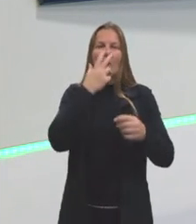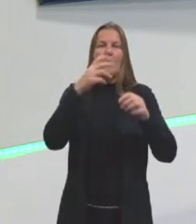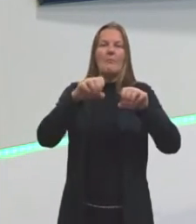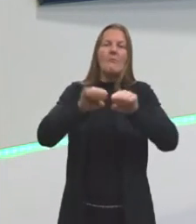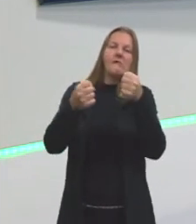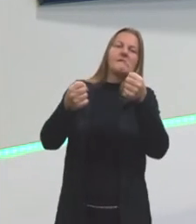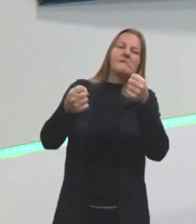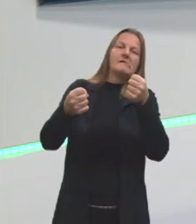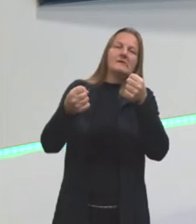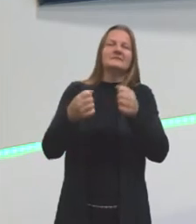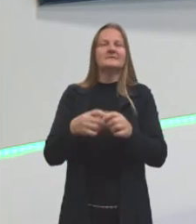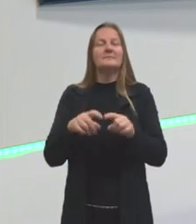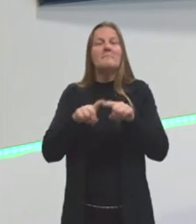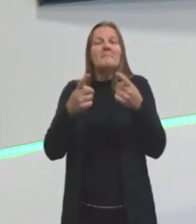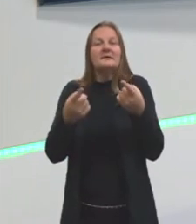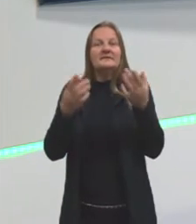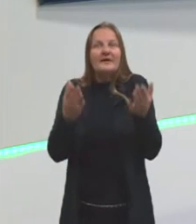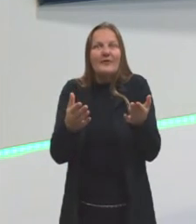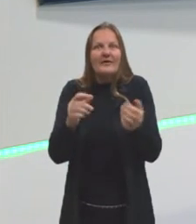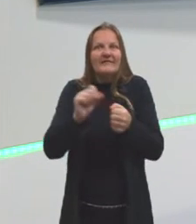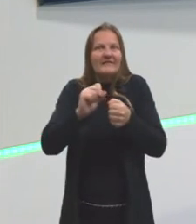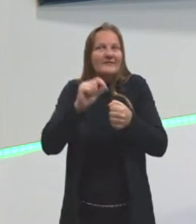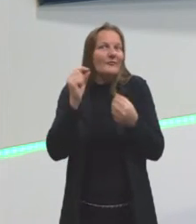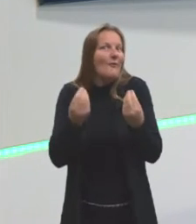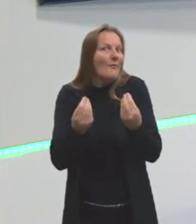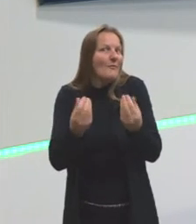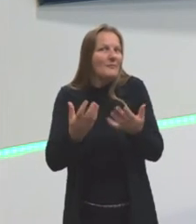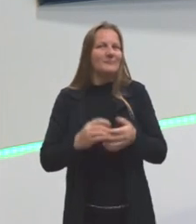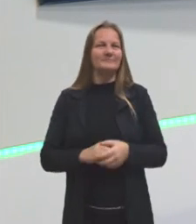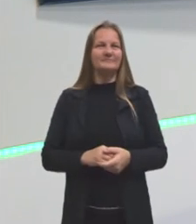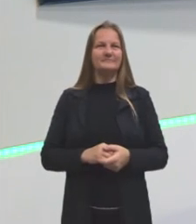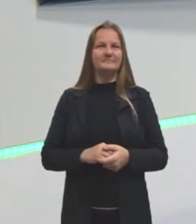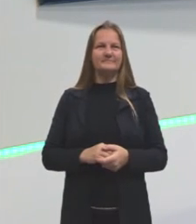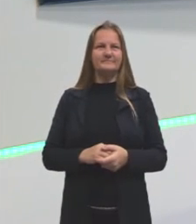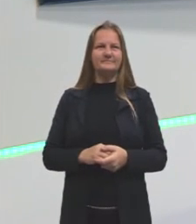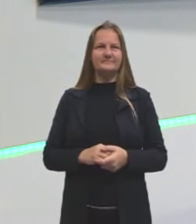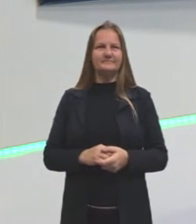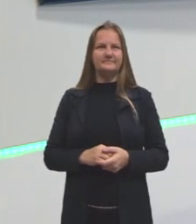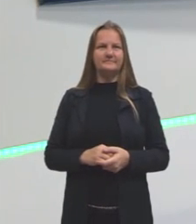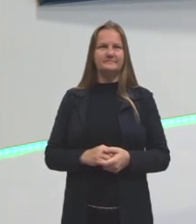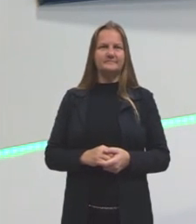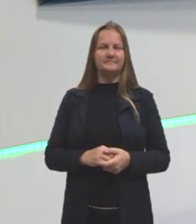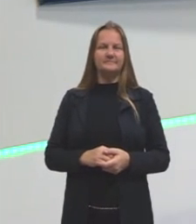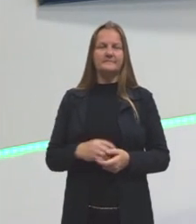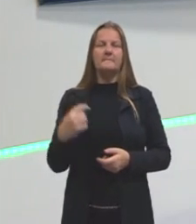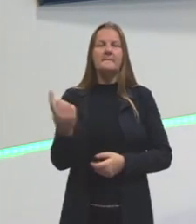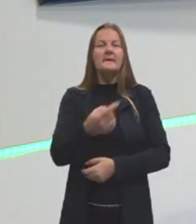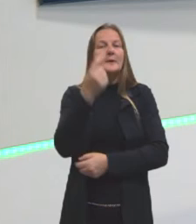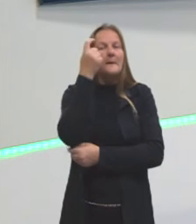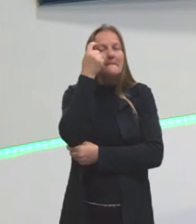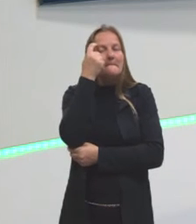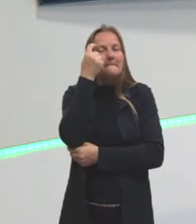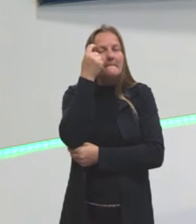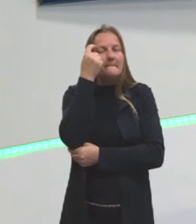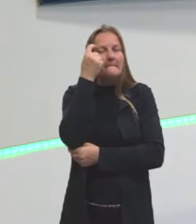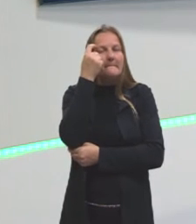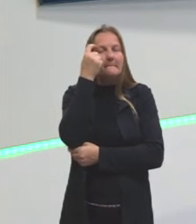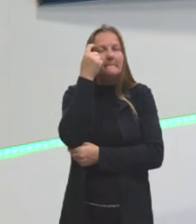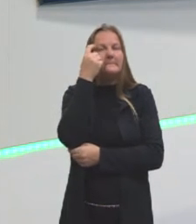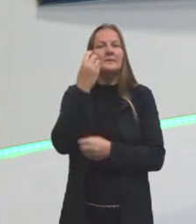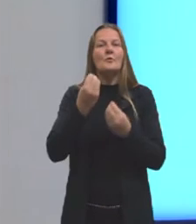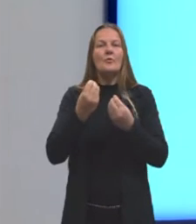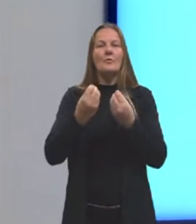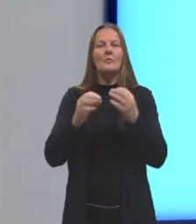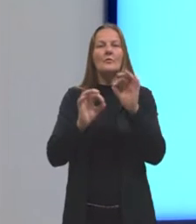Já entendi. Mas eu faço o que com isso agora? E aí a gente vai pensar um pouquinho sobre como as